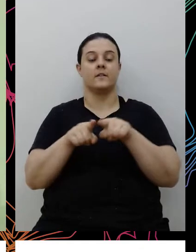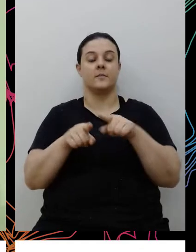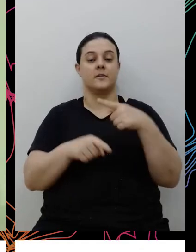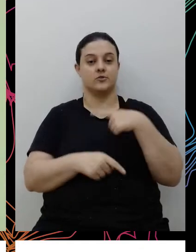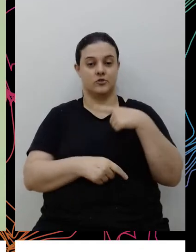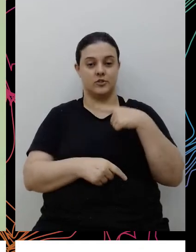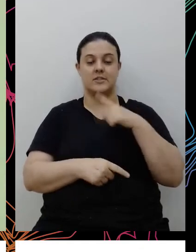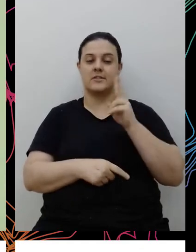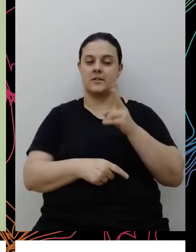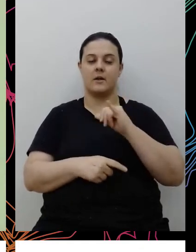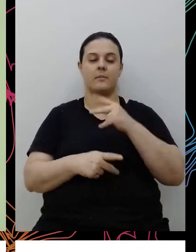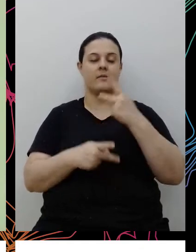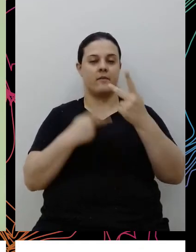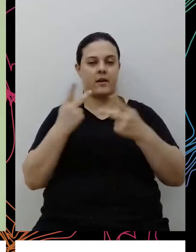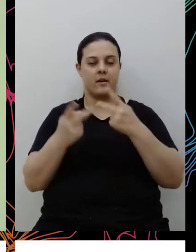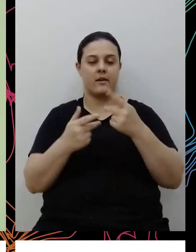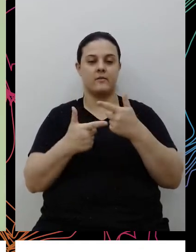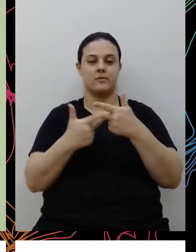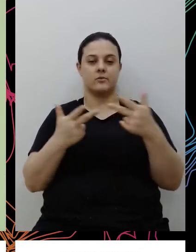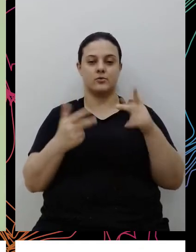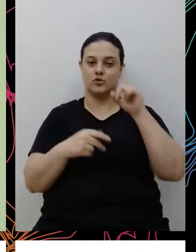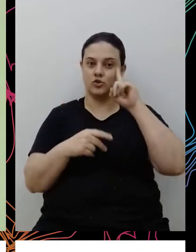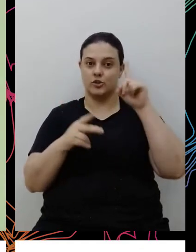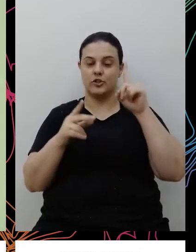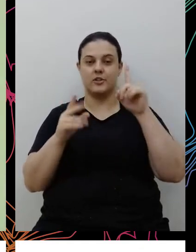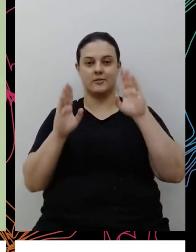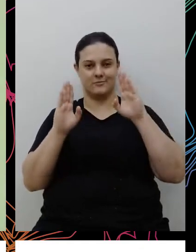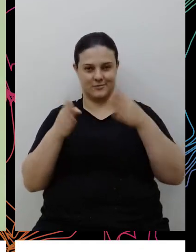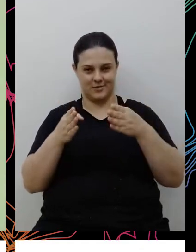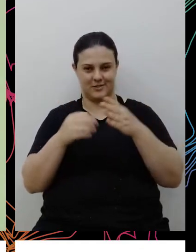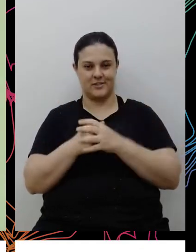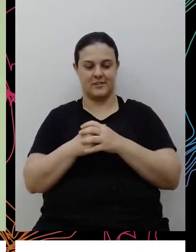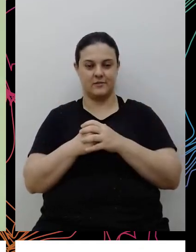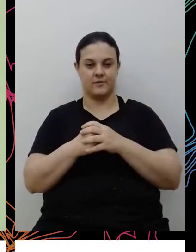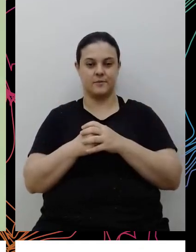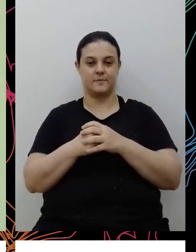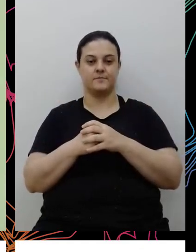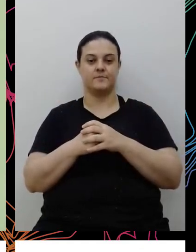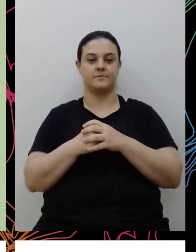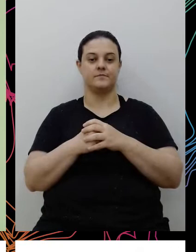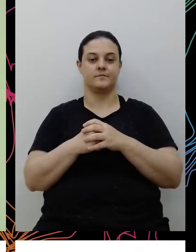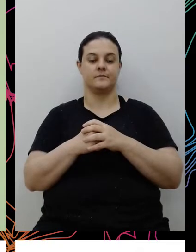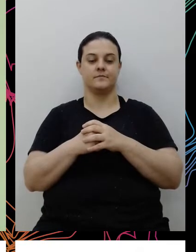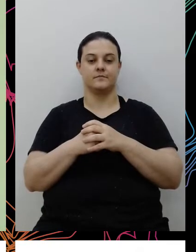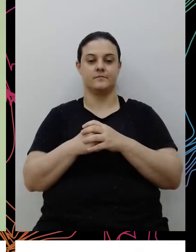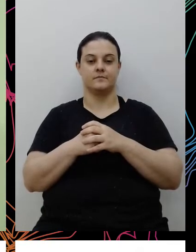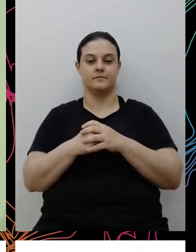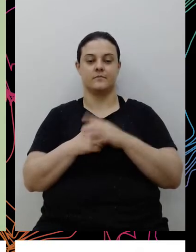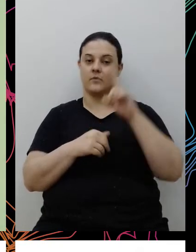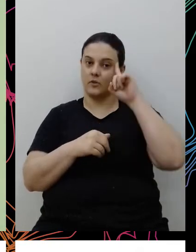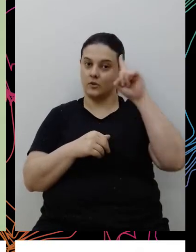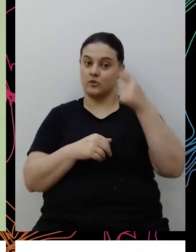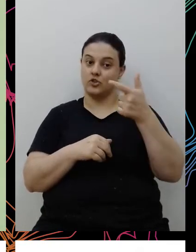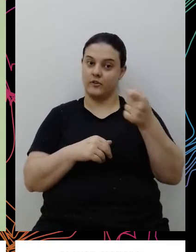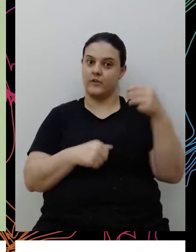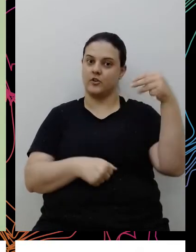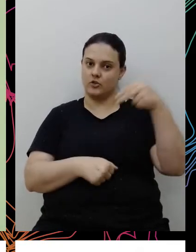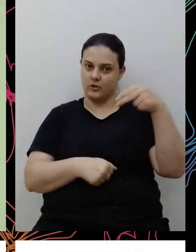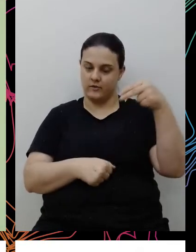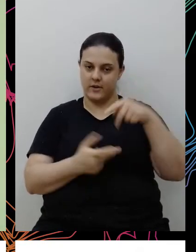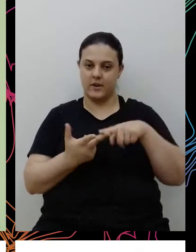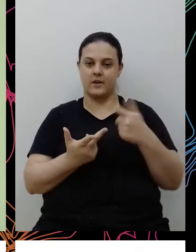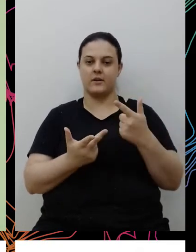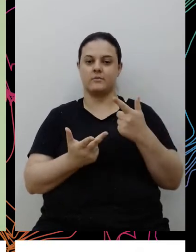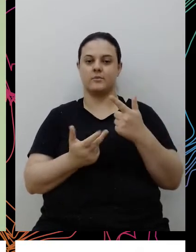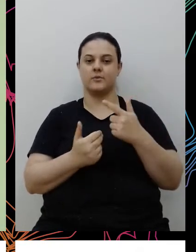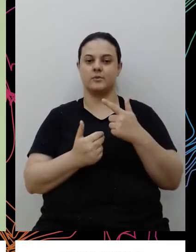e falava de algumas datas específicas, né, então, o dia 20 de novembro, enfim,